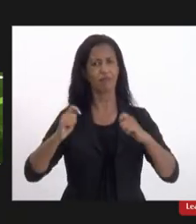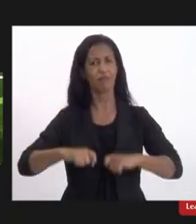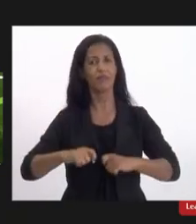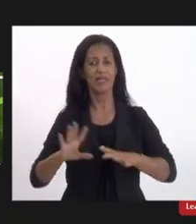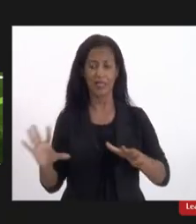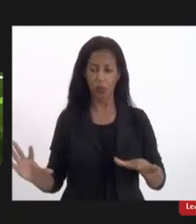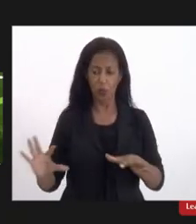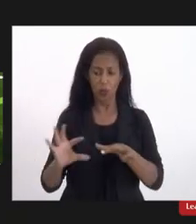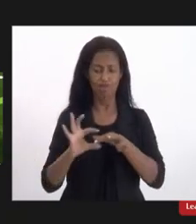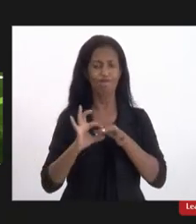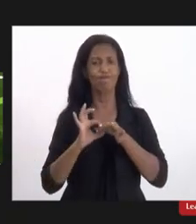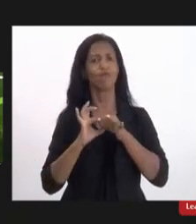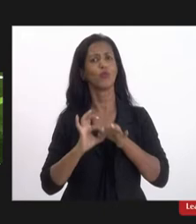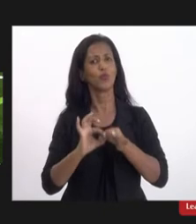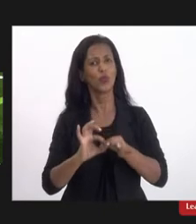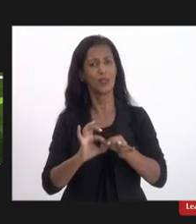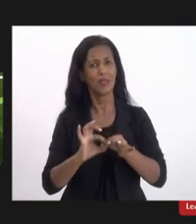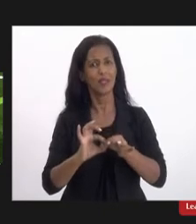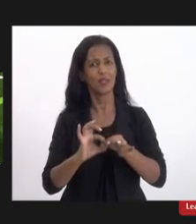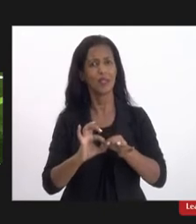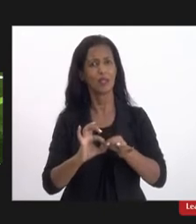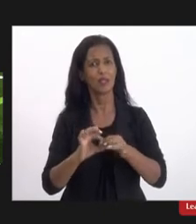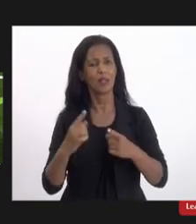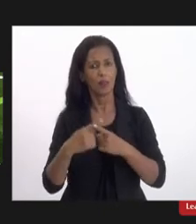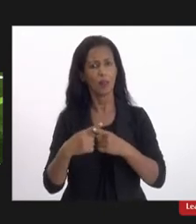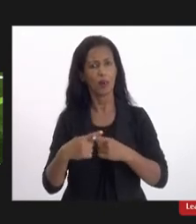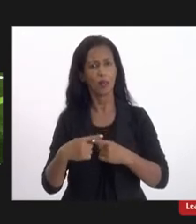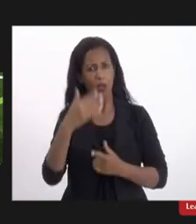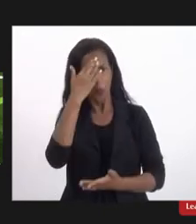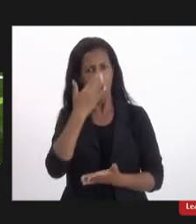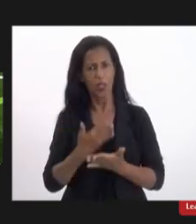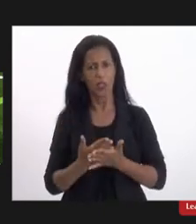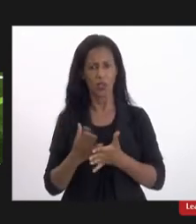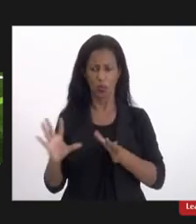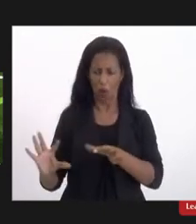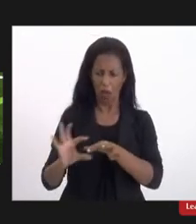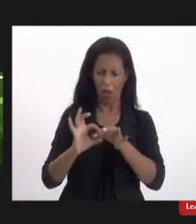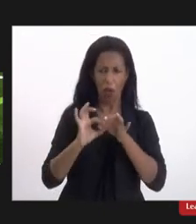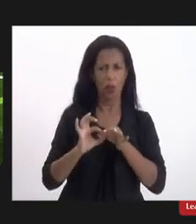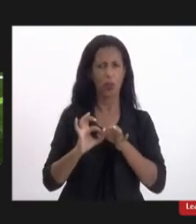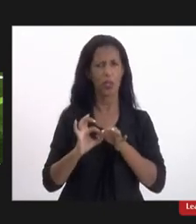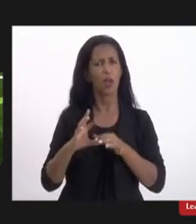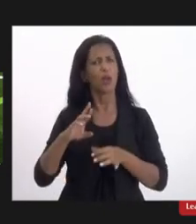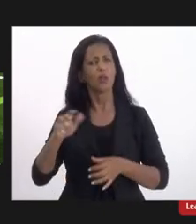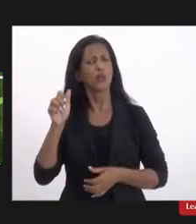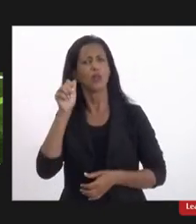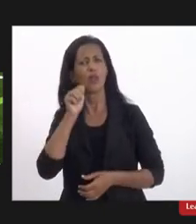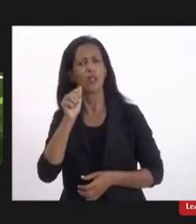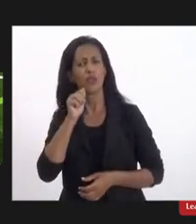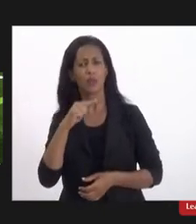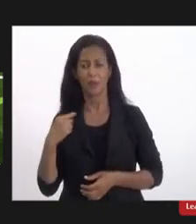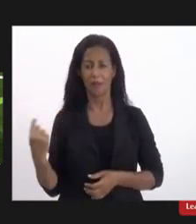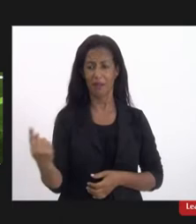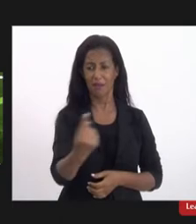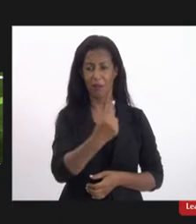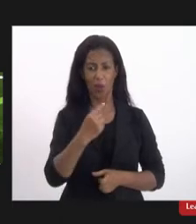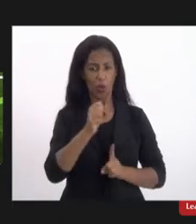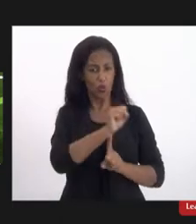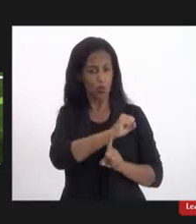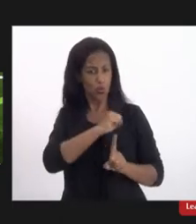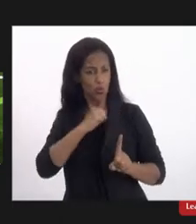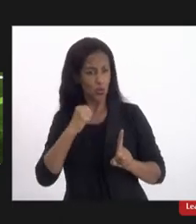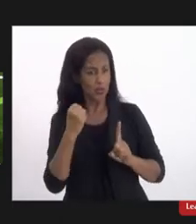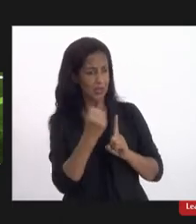unidas com a união não só das mulheres mas com a união da nossa sociedade